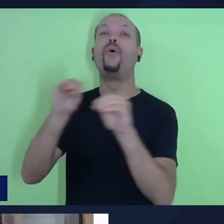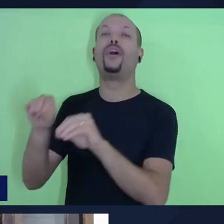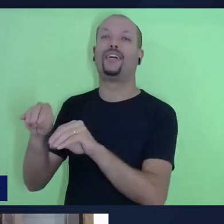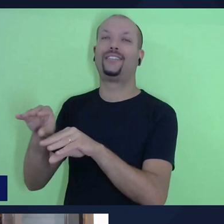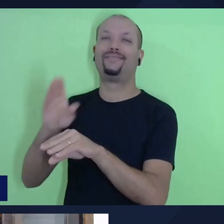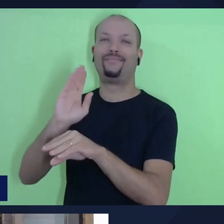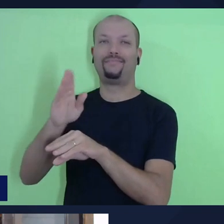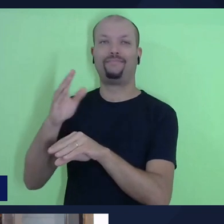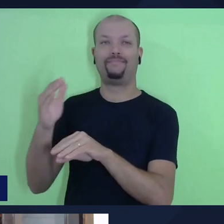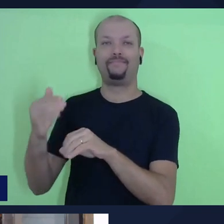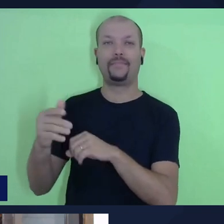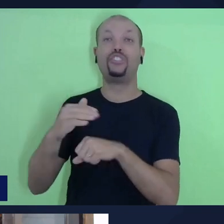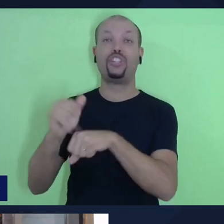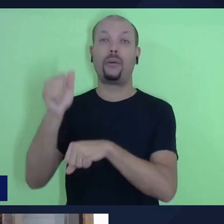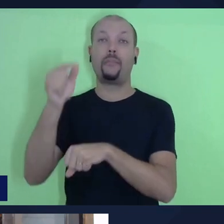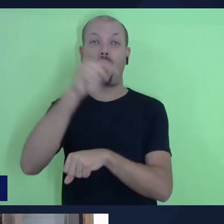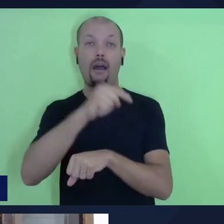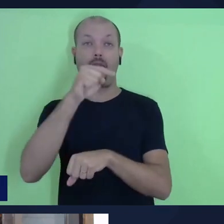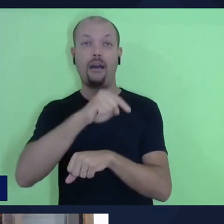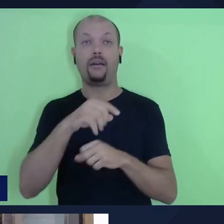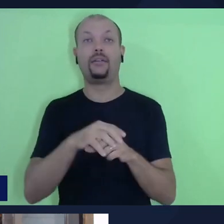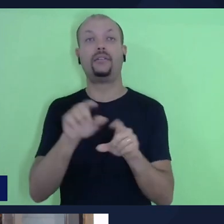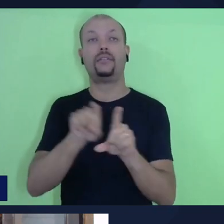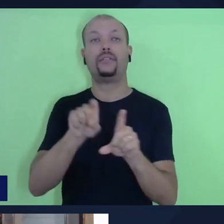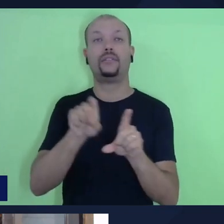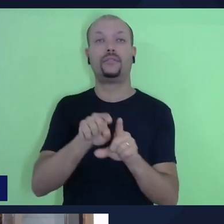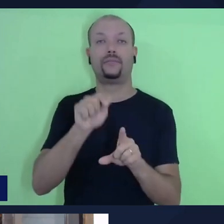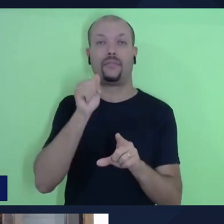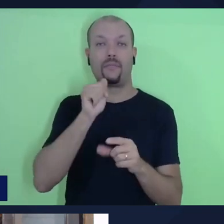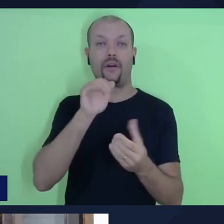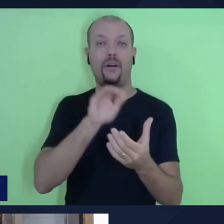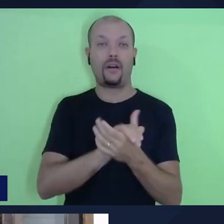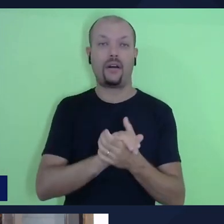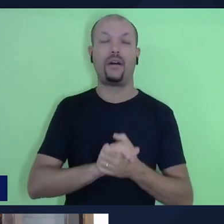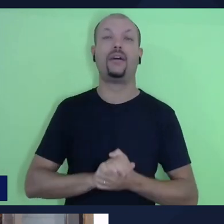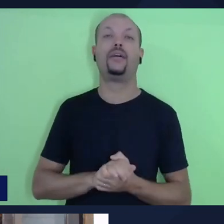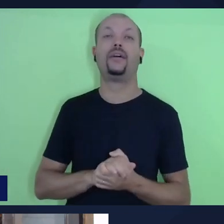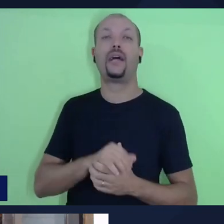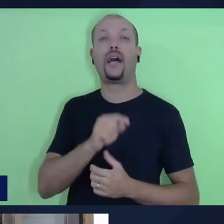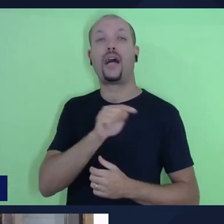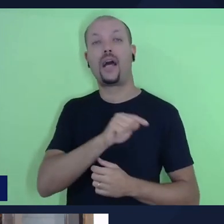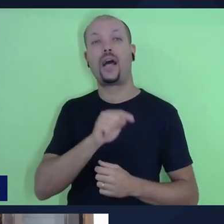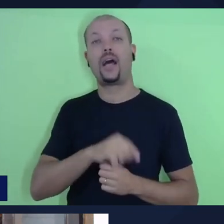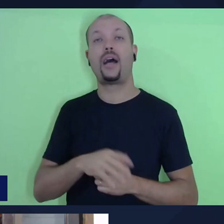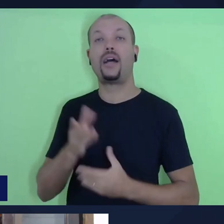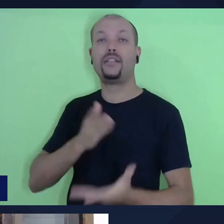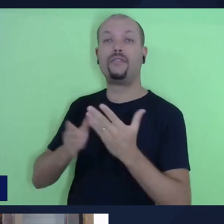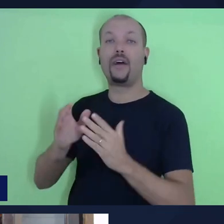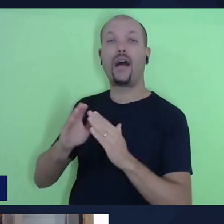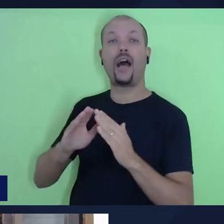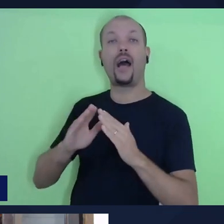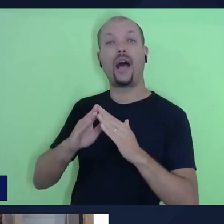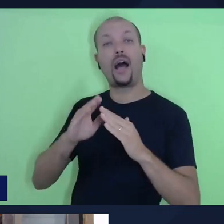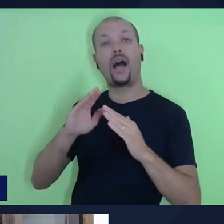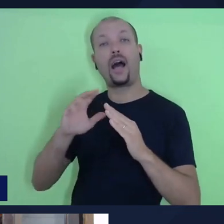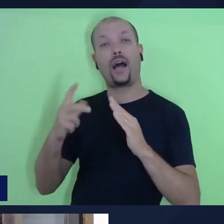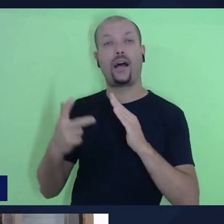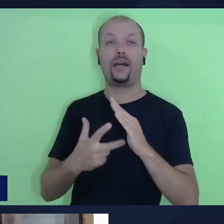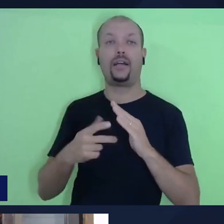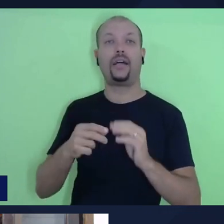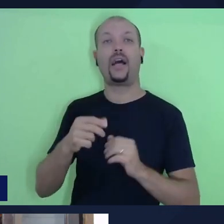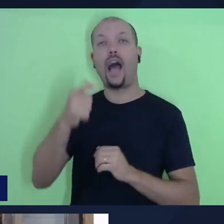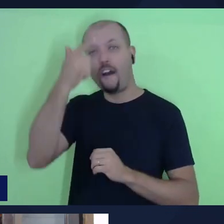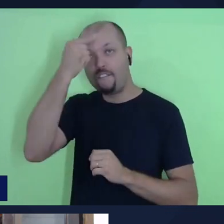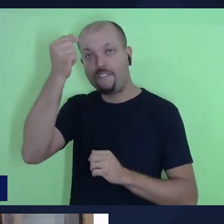um chamado, juntamente com a sua esposa, professora Naomi, e vão servir a Igreja Adventista, lá na Faculdade Adventista da